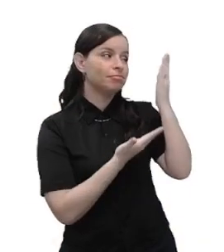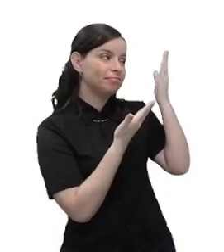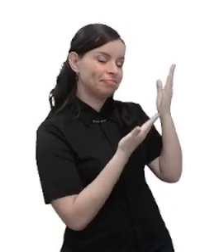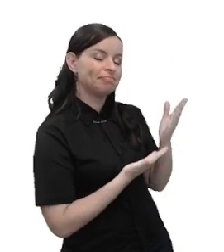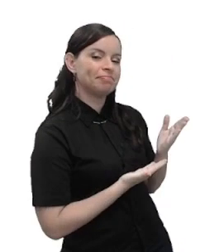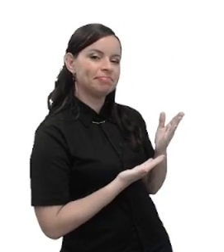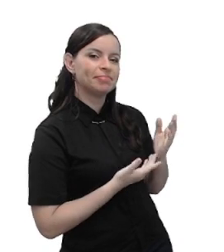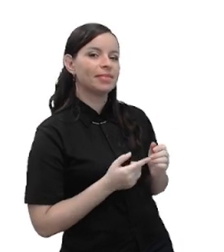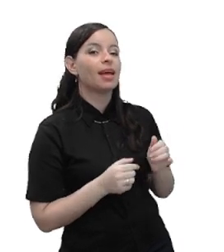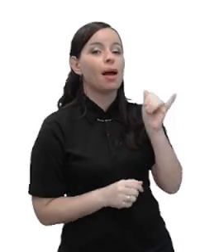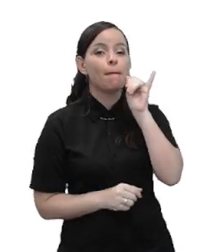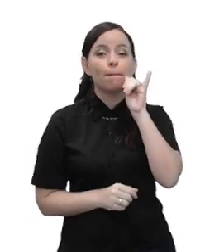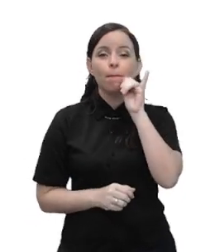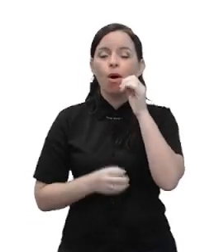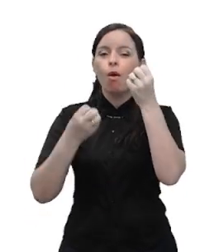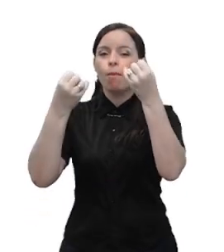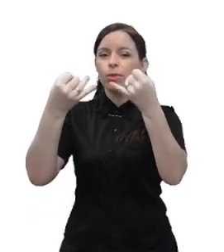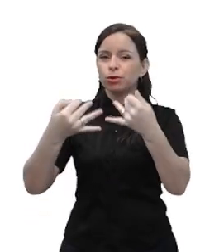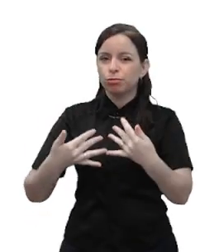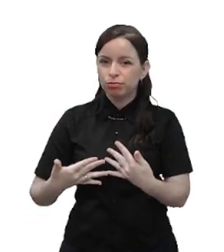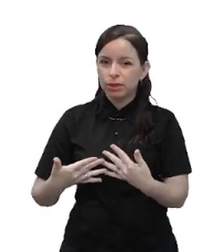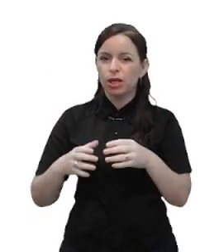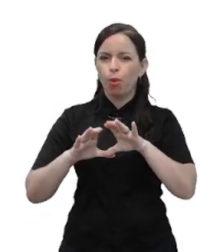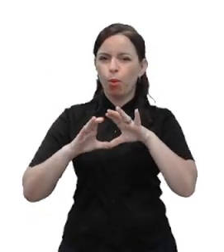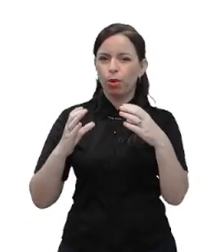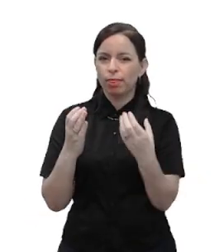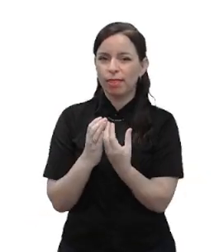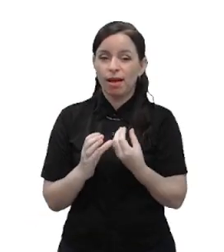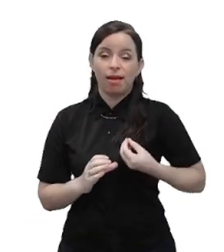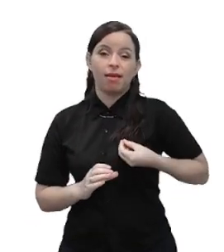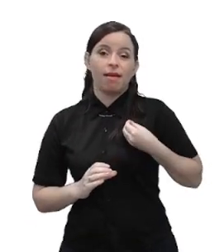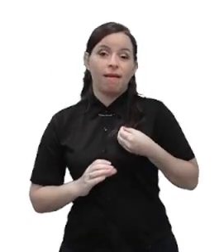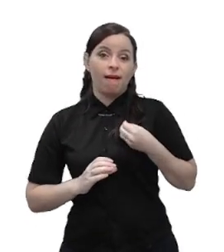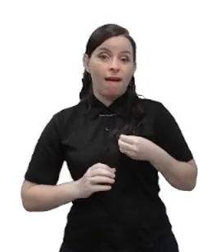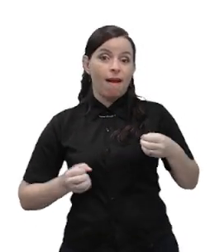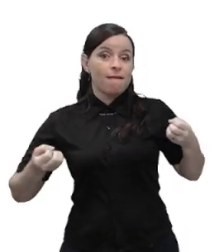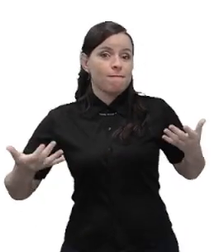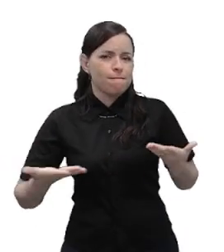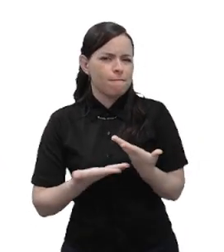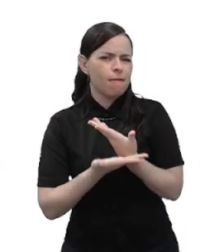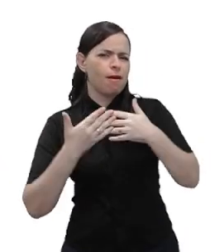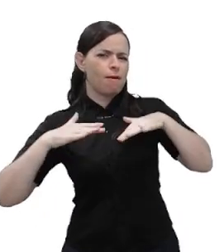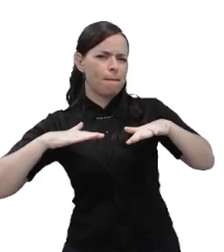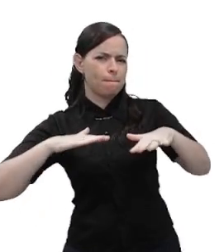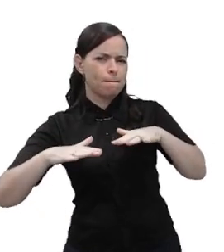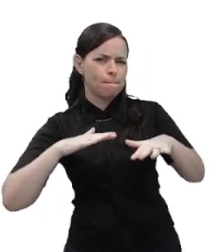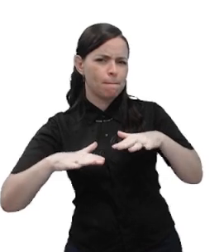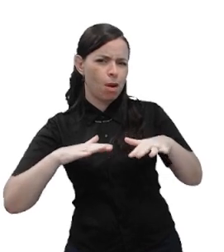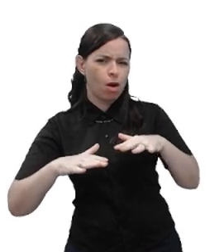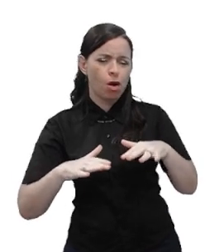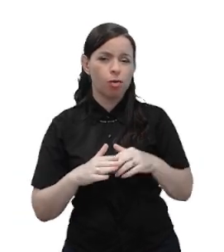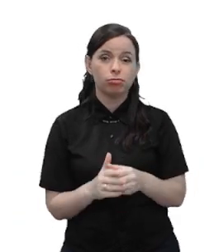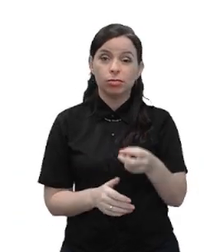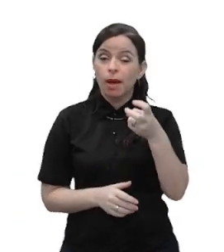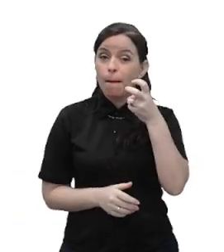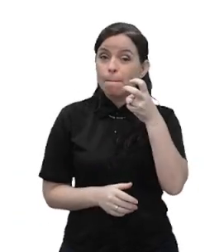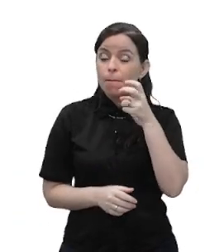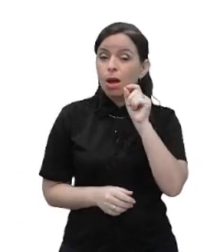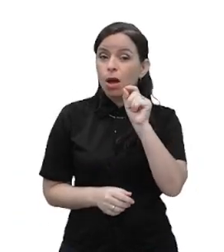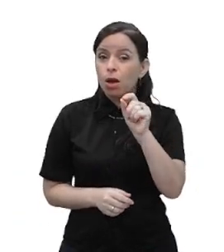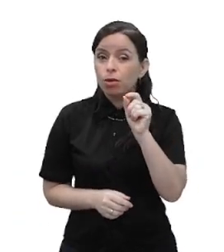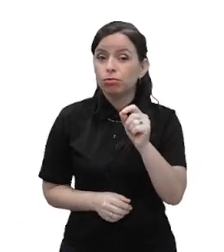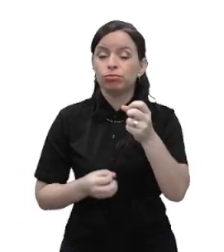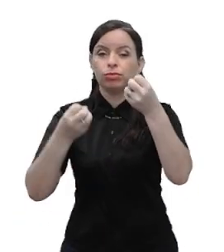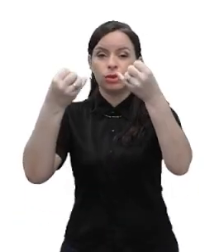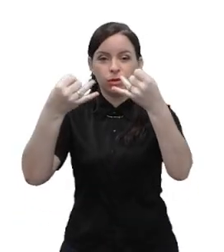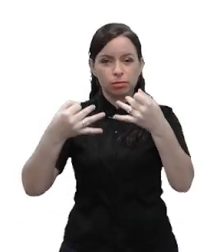vai dizer que a comunidade é viva, mas perceba as contradições ou as implicações que Bolman vai trazer para você,